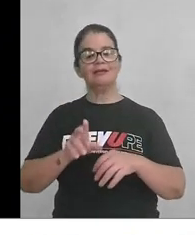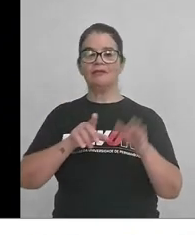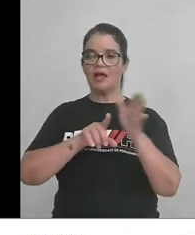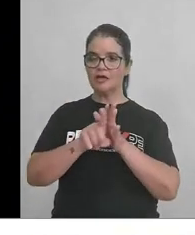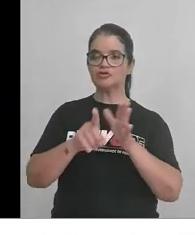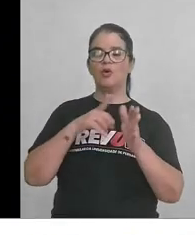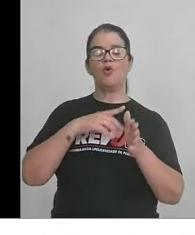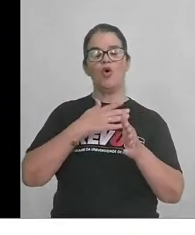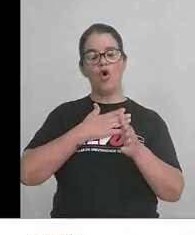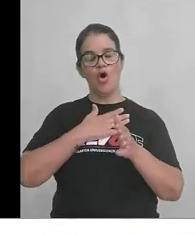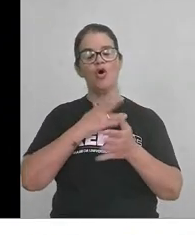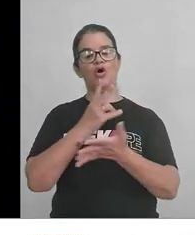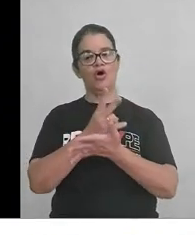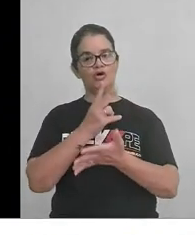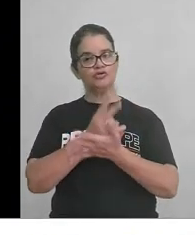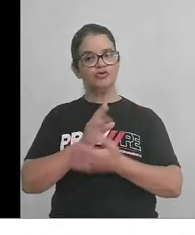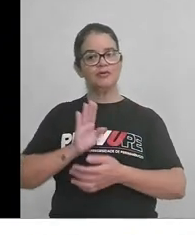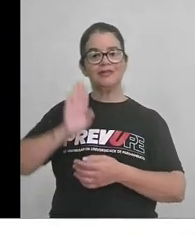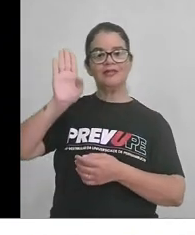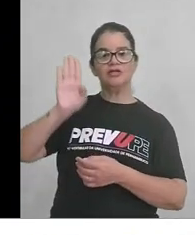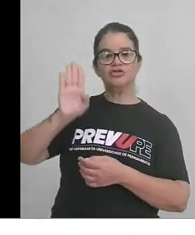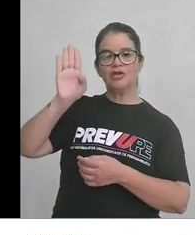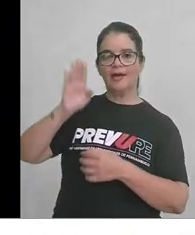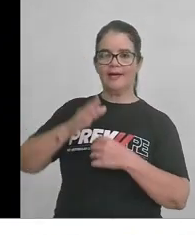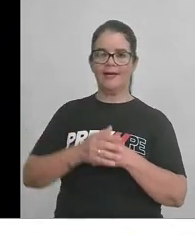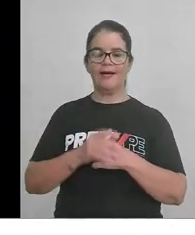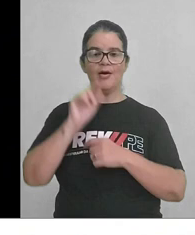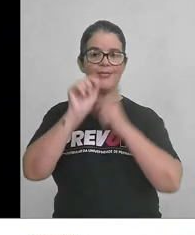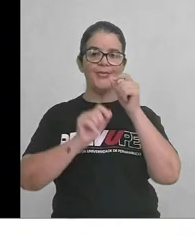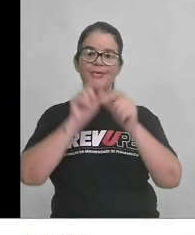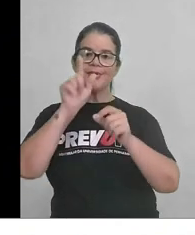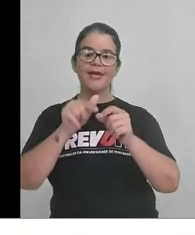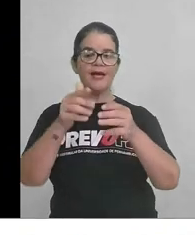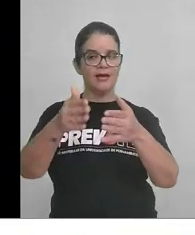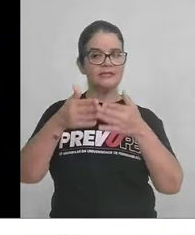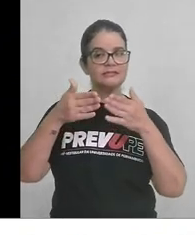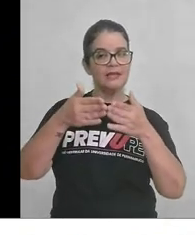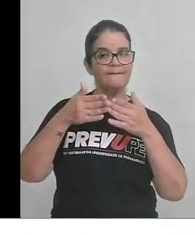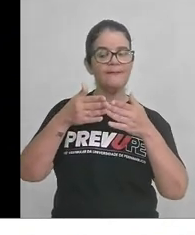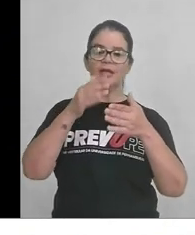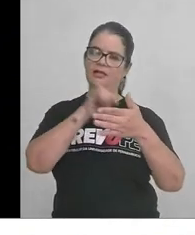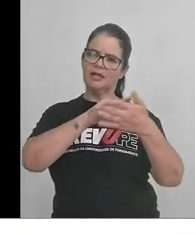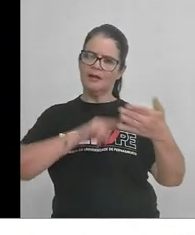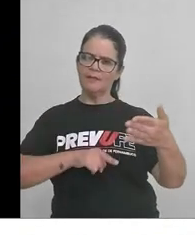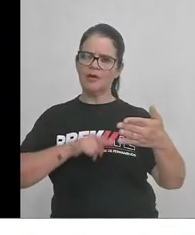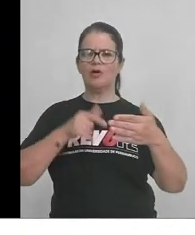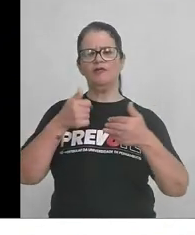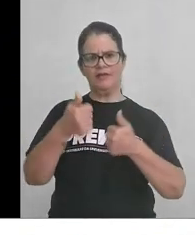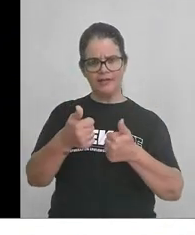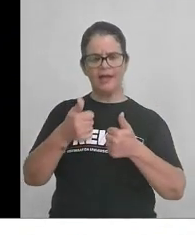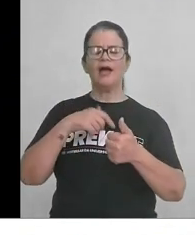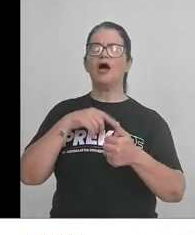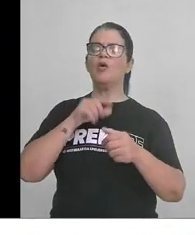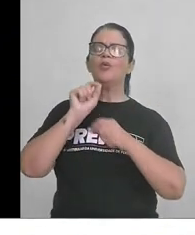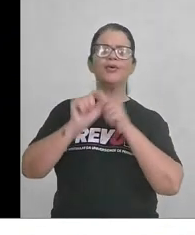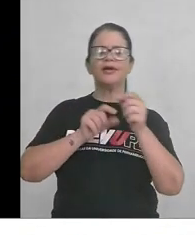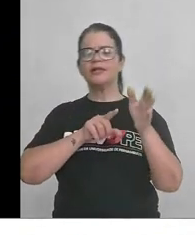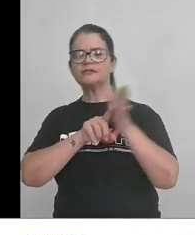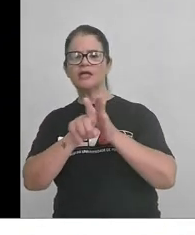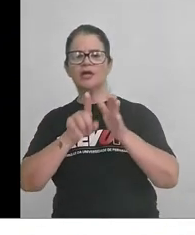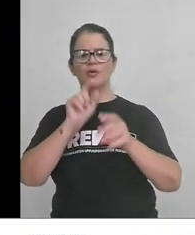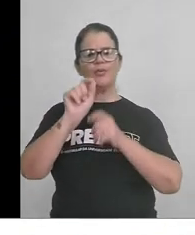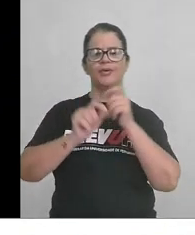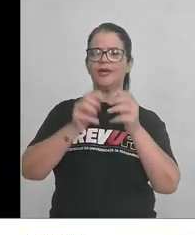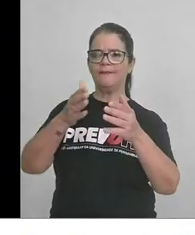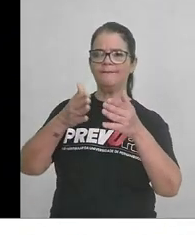Eu sempre gosto de destacar, o que é que se pede em prova, tá? O que está sendo perguntado, o que é que